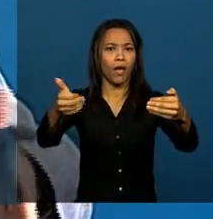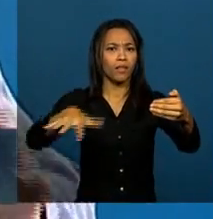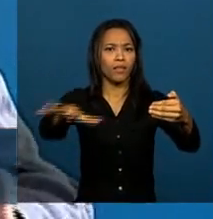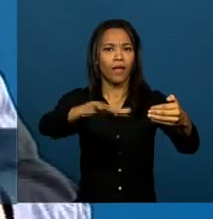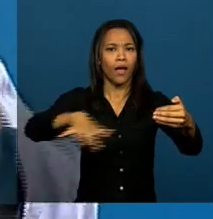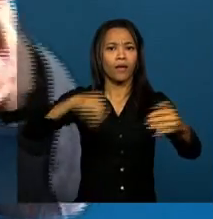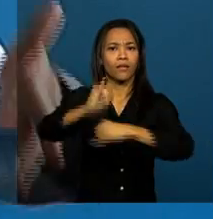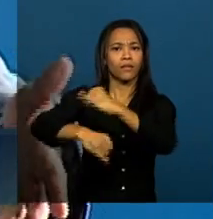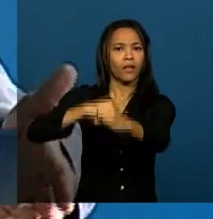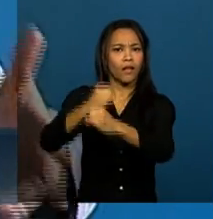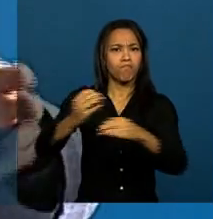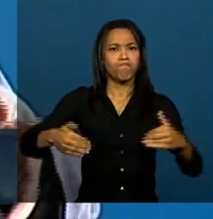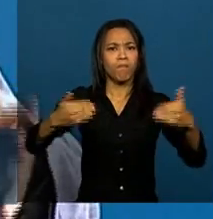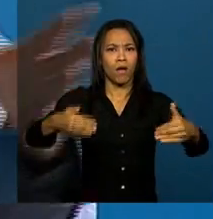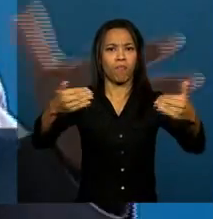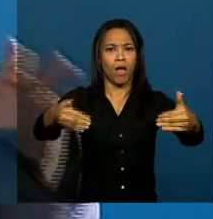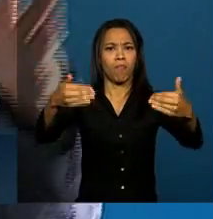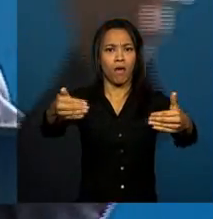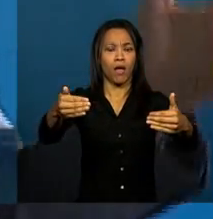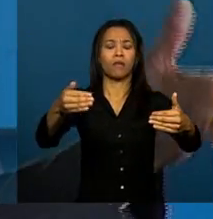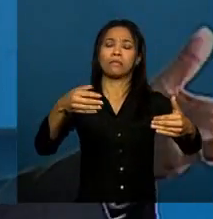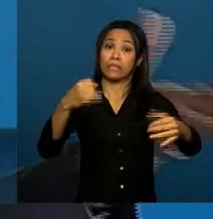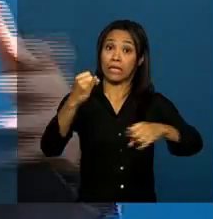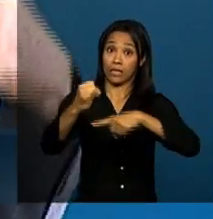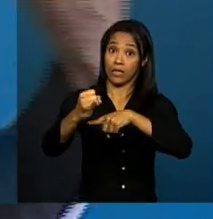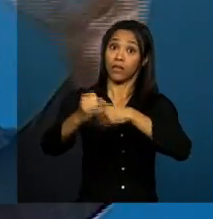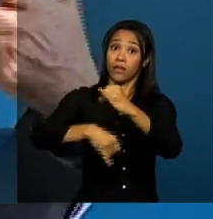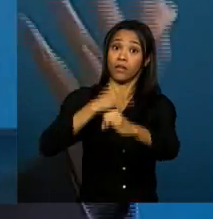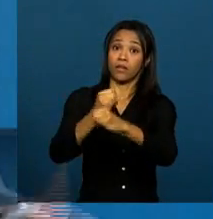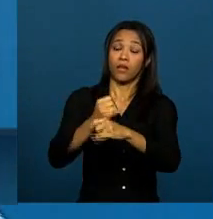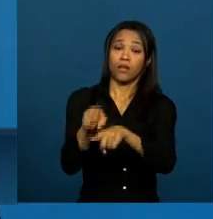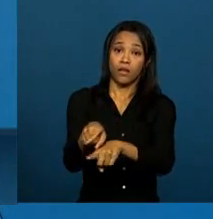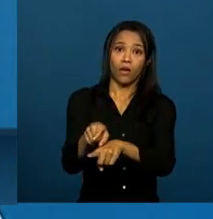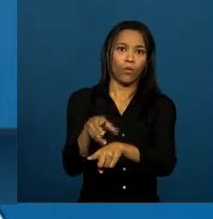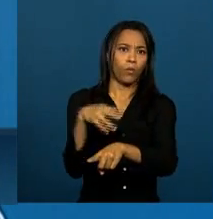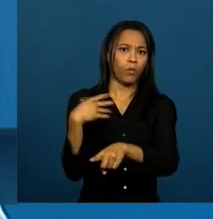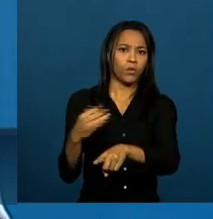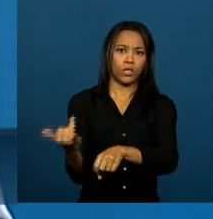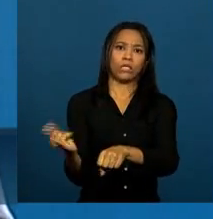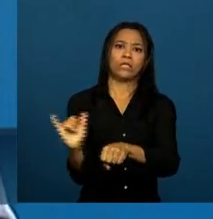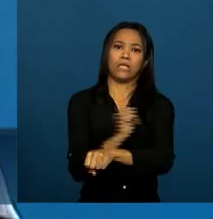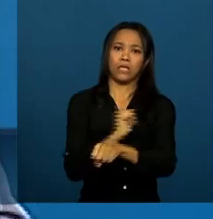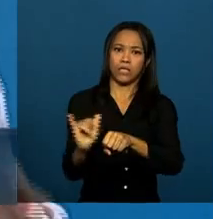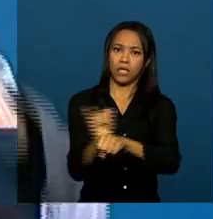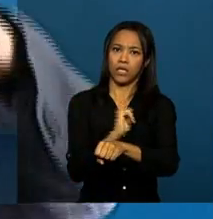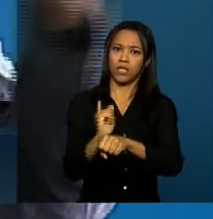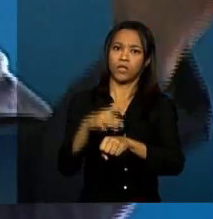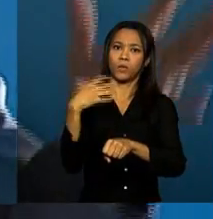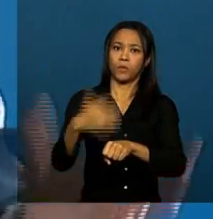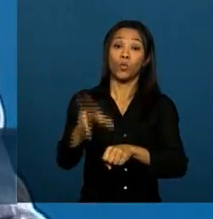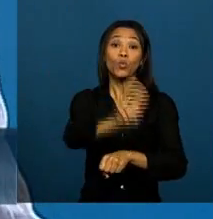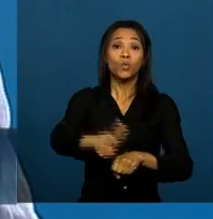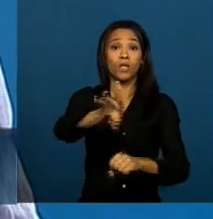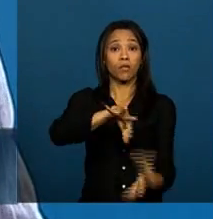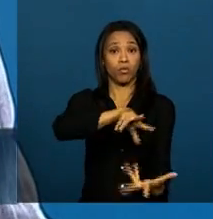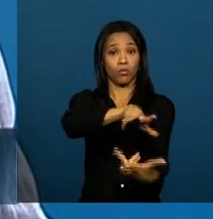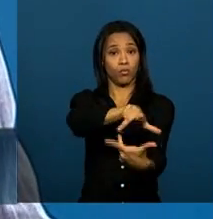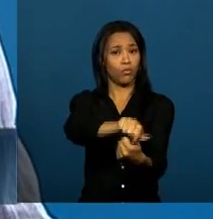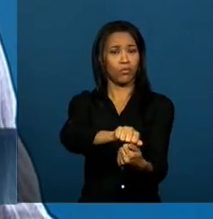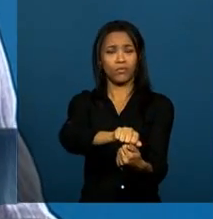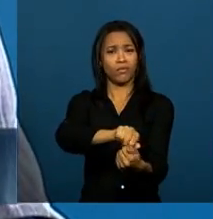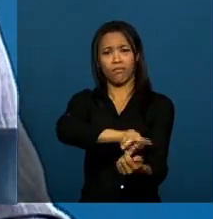digital e pela afirmação da internet como um grande instrumento de operação da humanidade em todos os níveis das suas